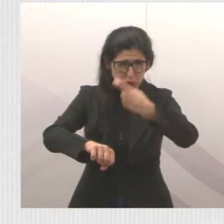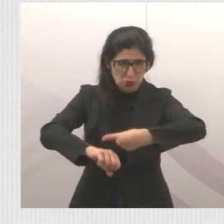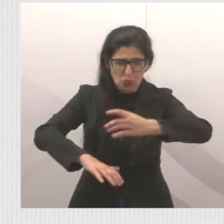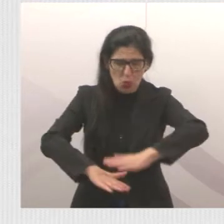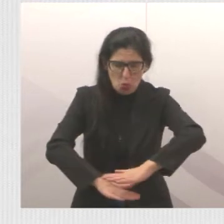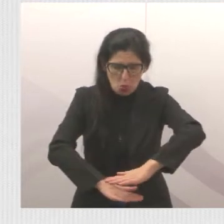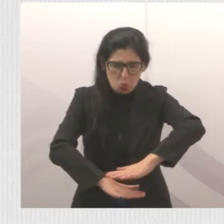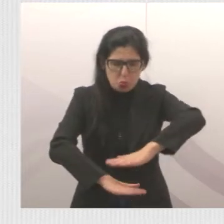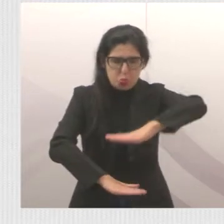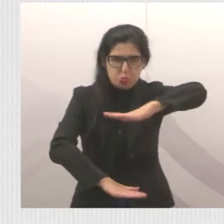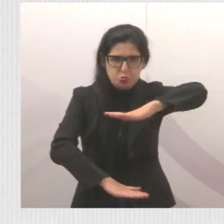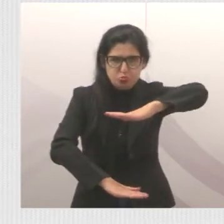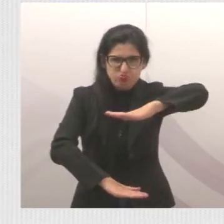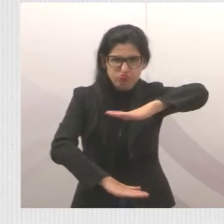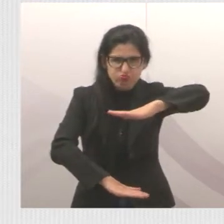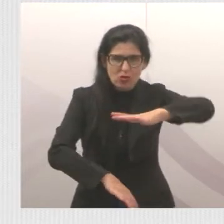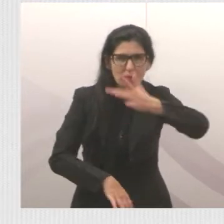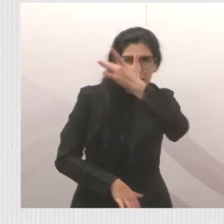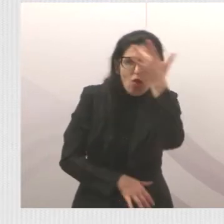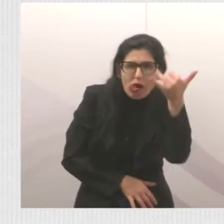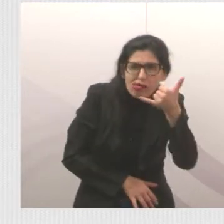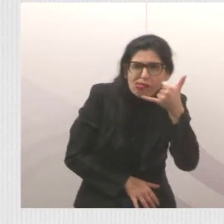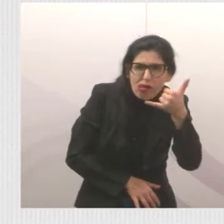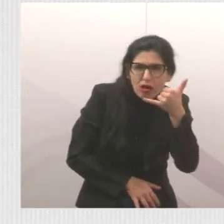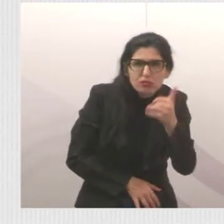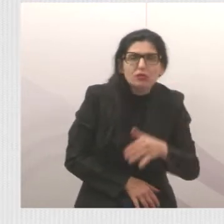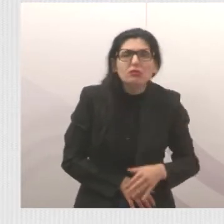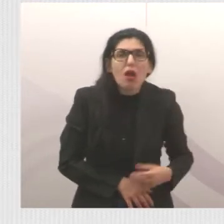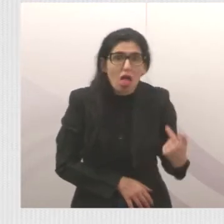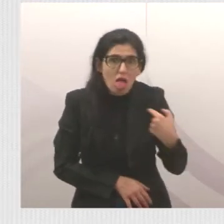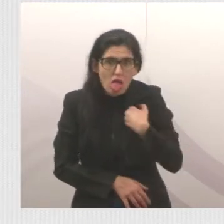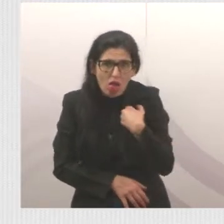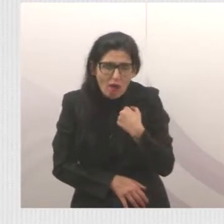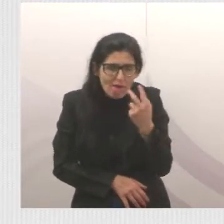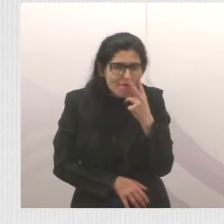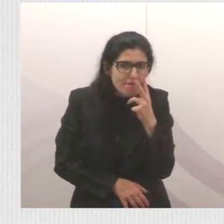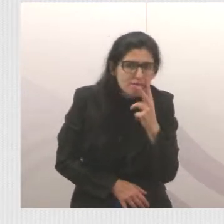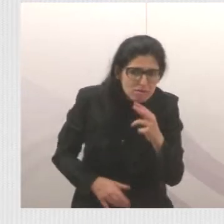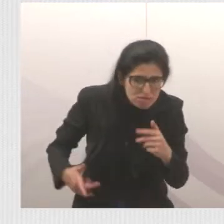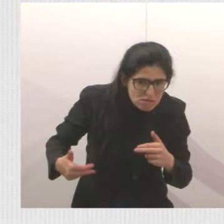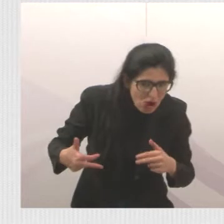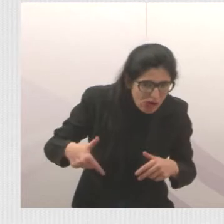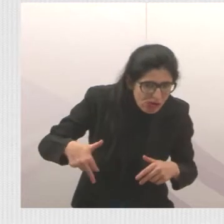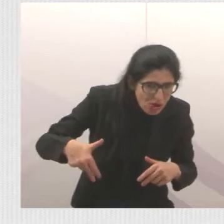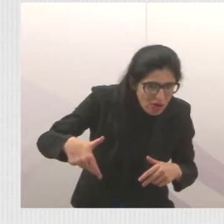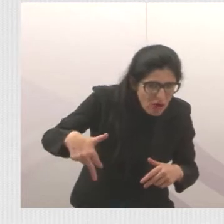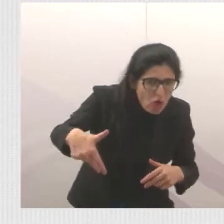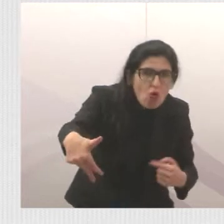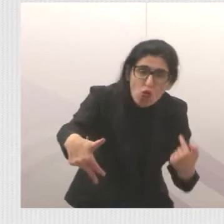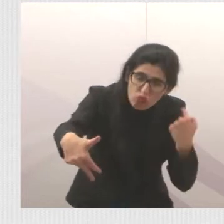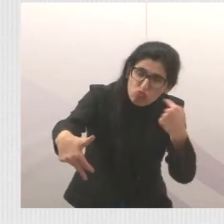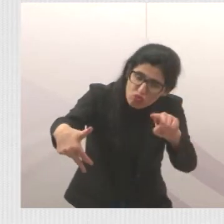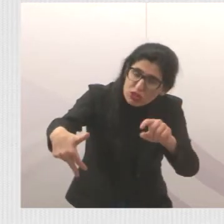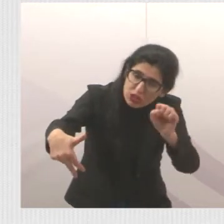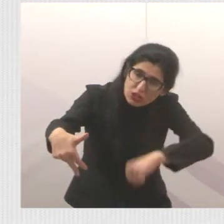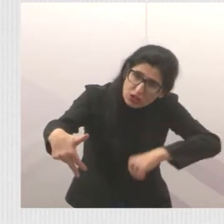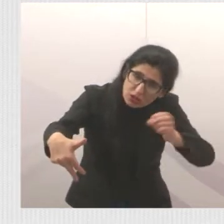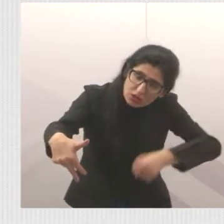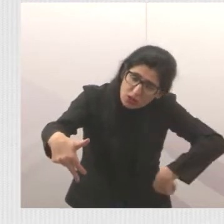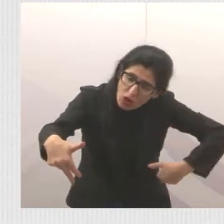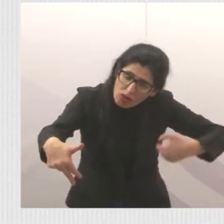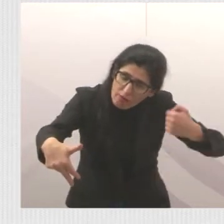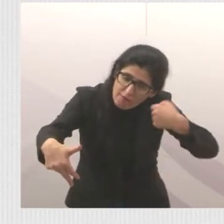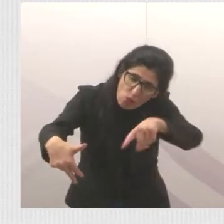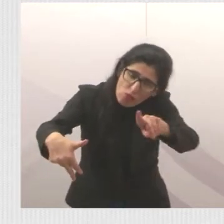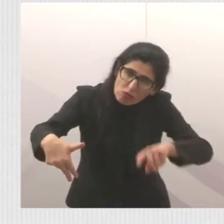ligaram aqui, estive no local, o que aconteceu? O que ficou alto, a moto desliza, e pode acontecer um